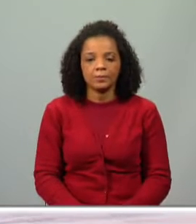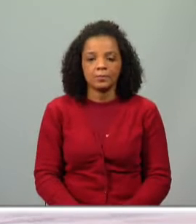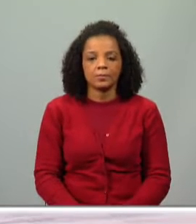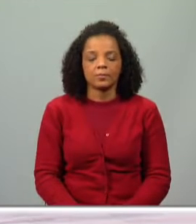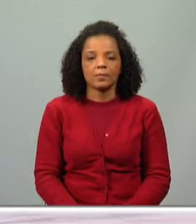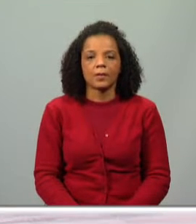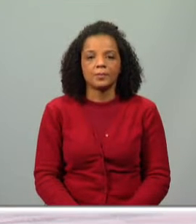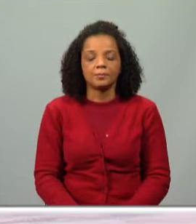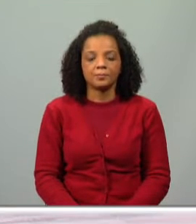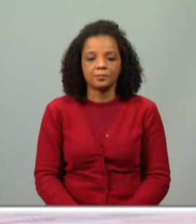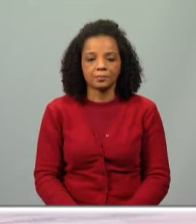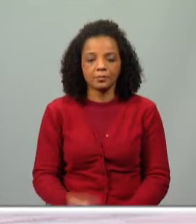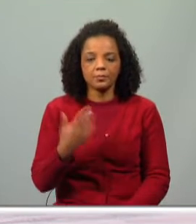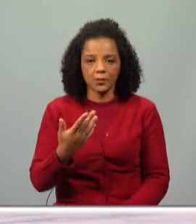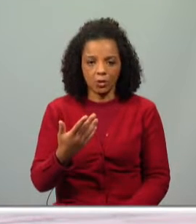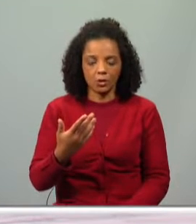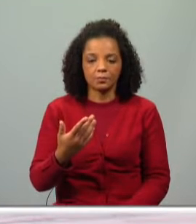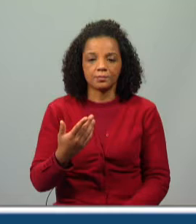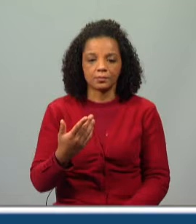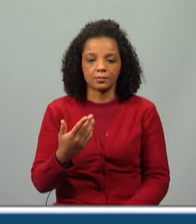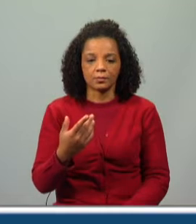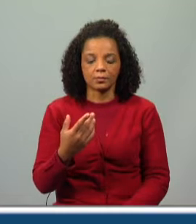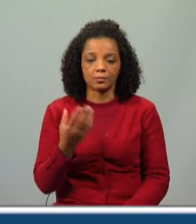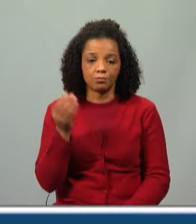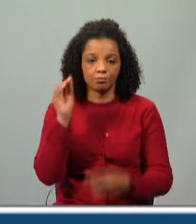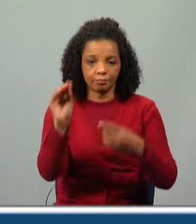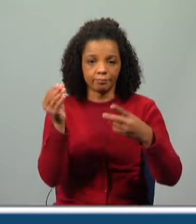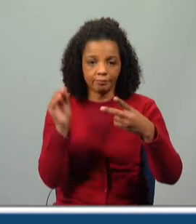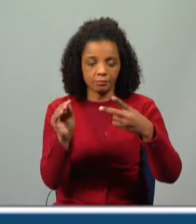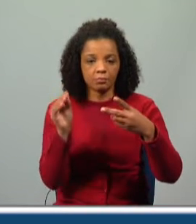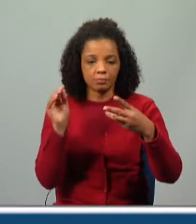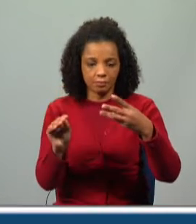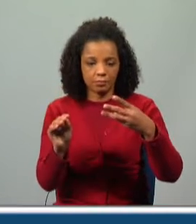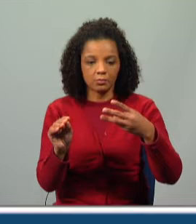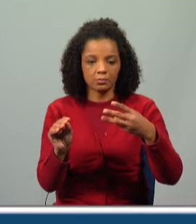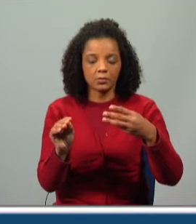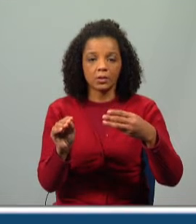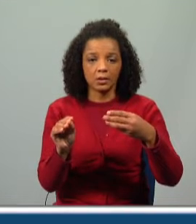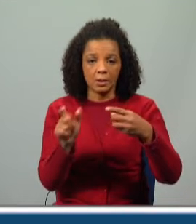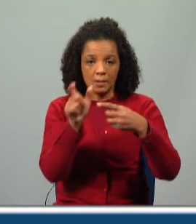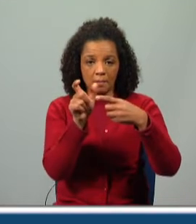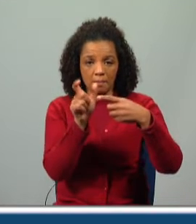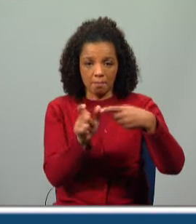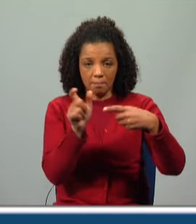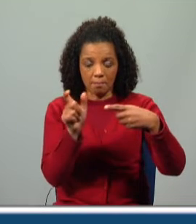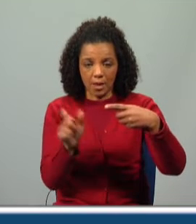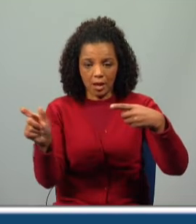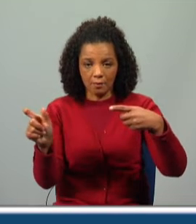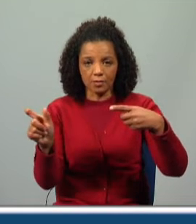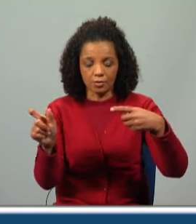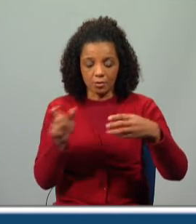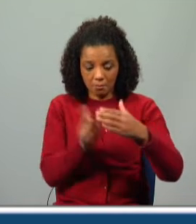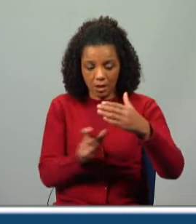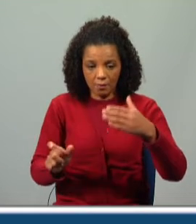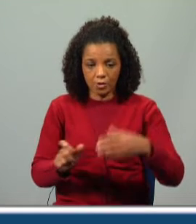Então, agora, vamos preencher os espaços que aqui temos neste excerto com as palavras que estão cá em baixo, ou seja, as